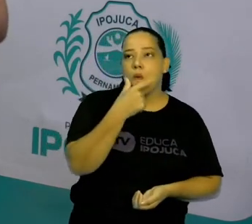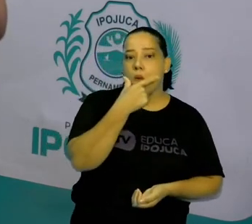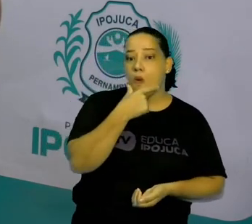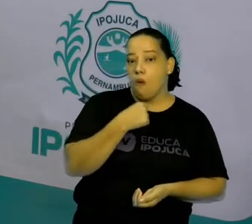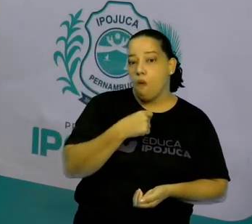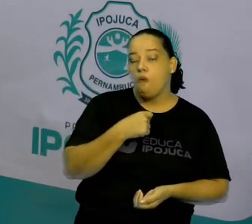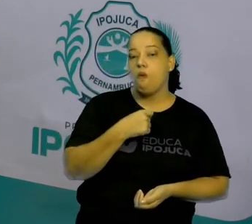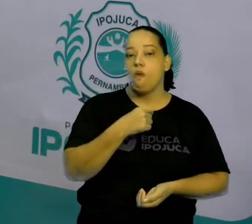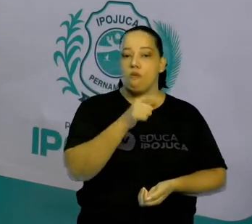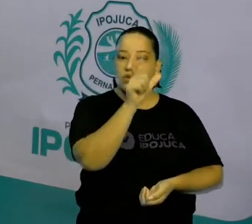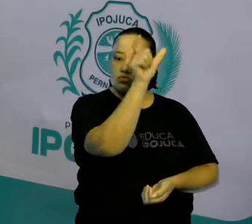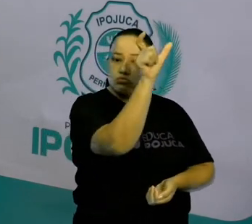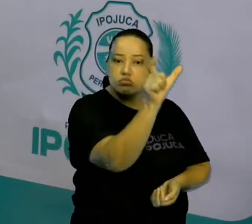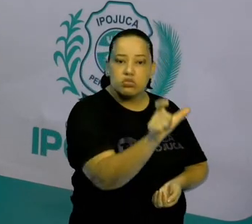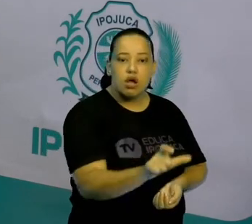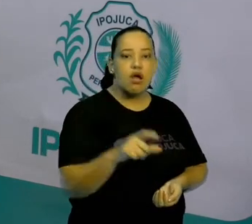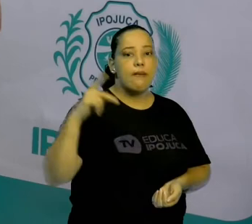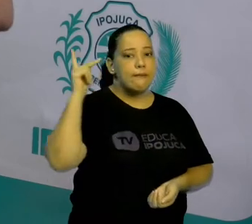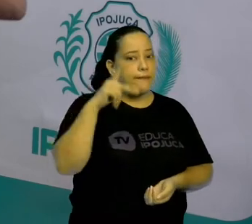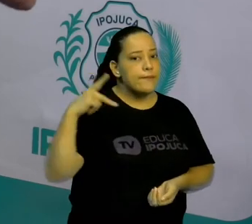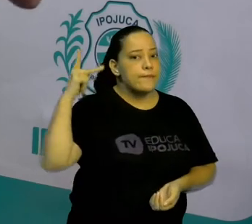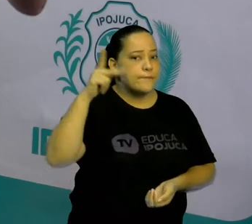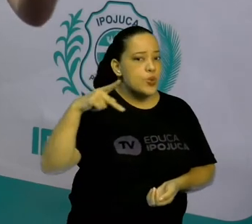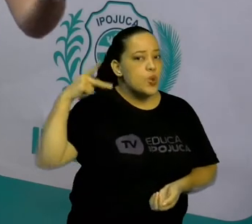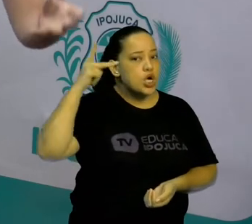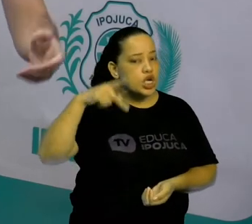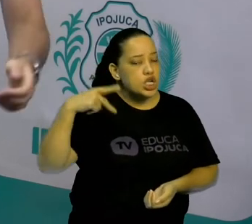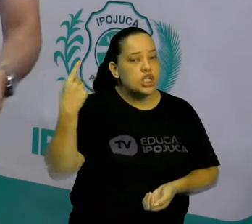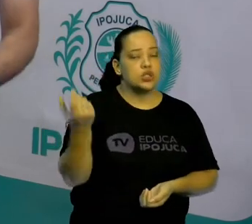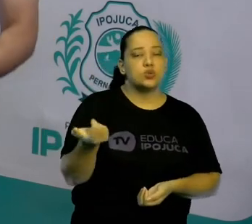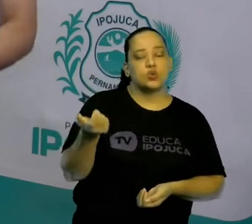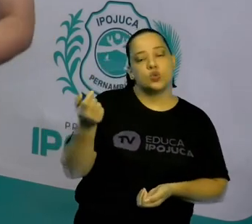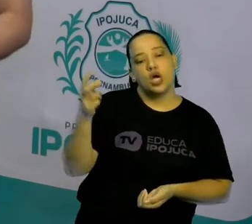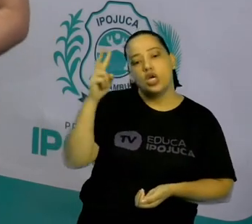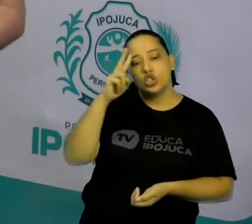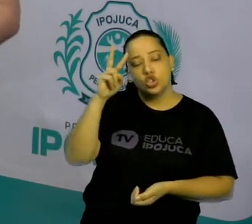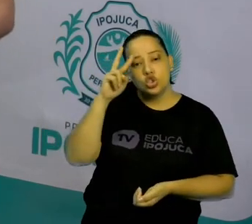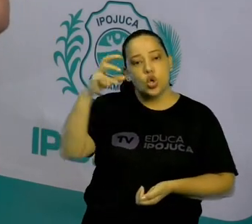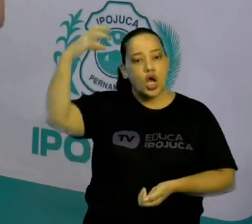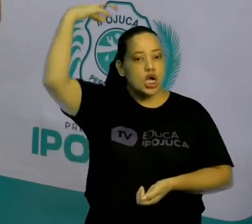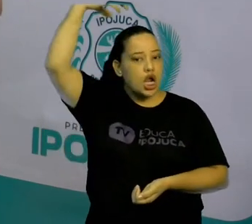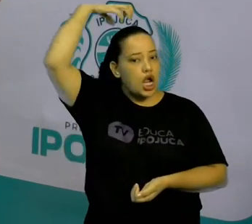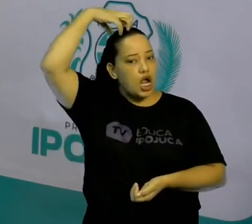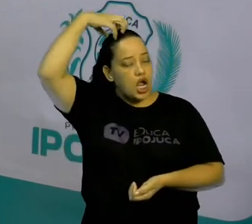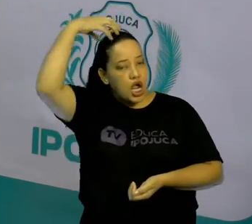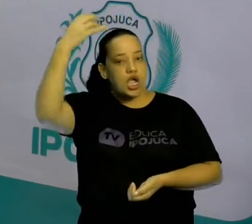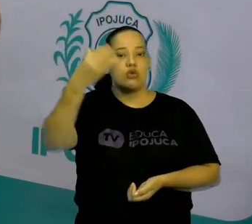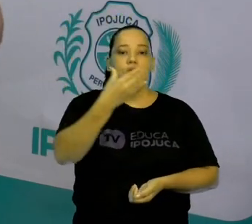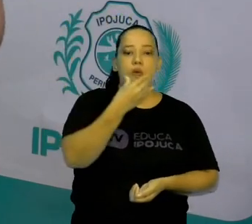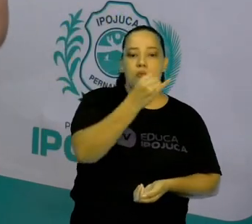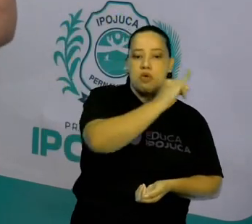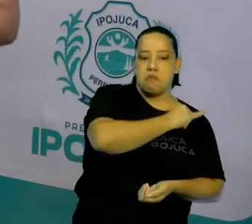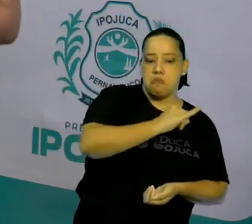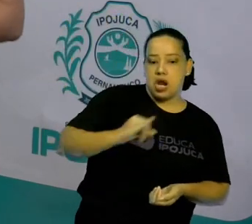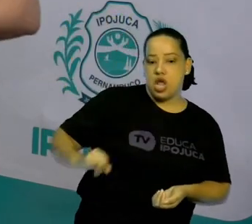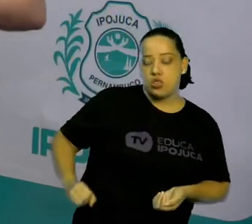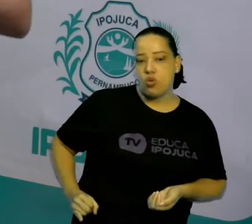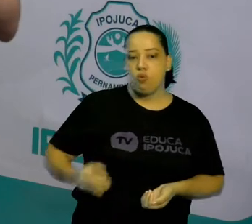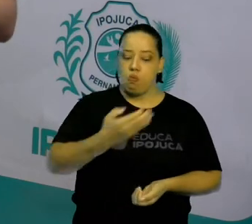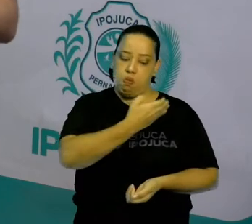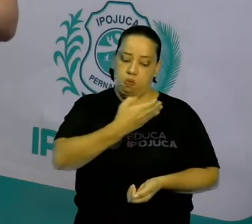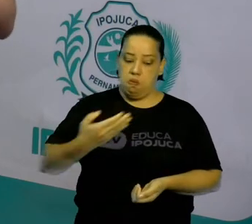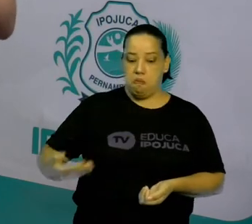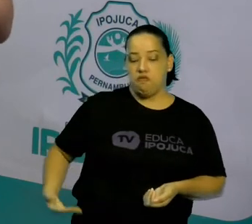dos grandes feitos políticos. Então, era a história dos reis, a história dos imperadores, dos governantes. E